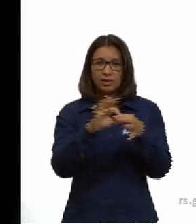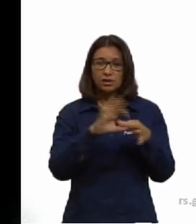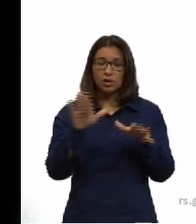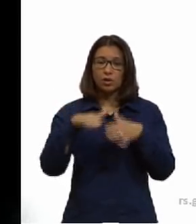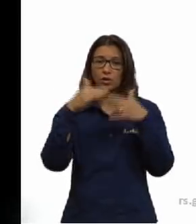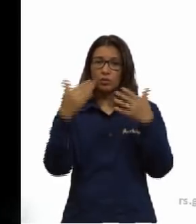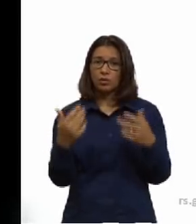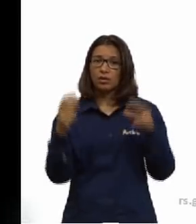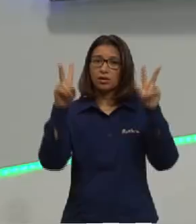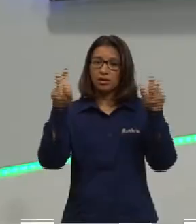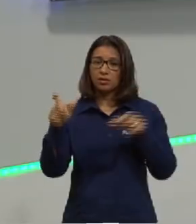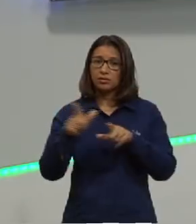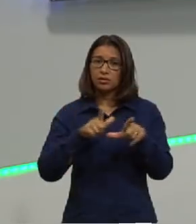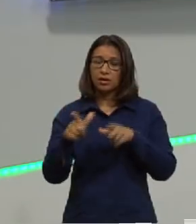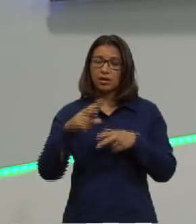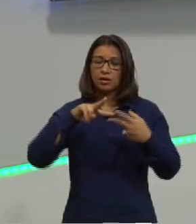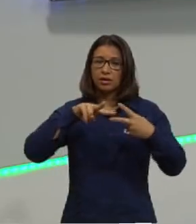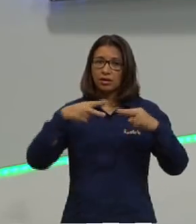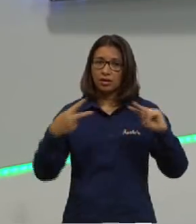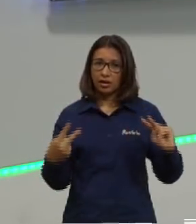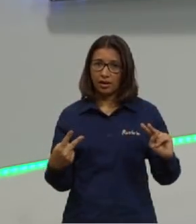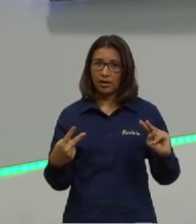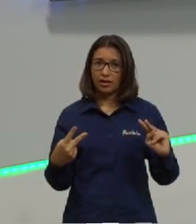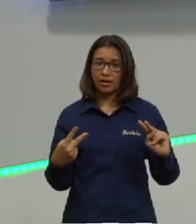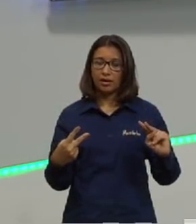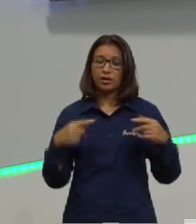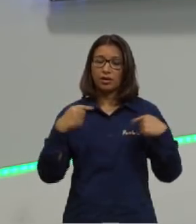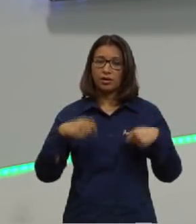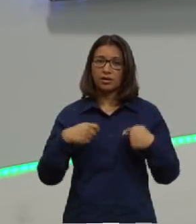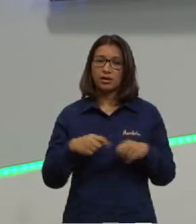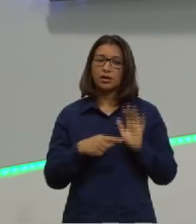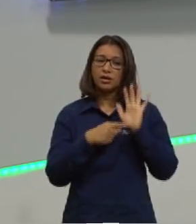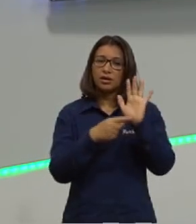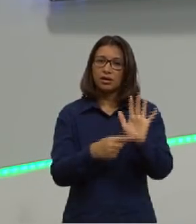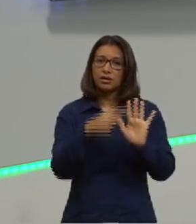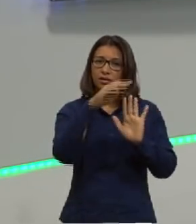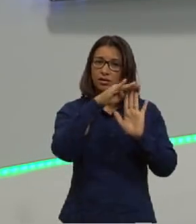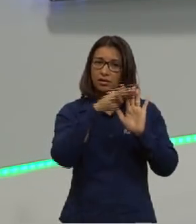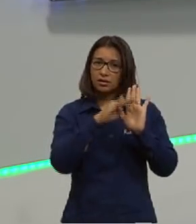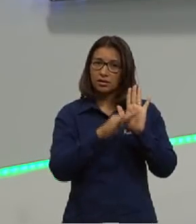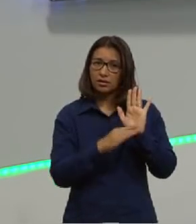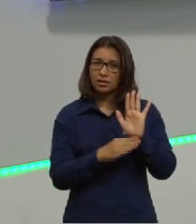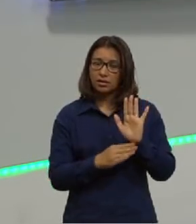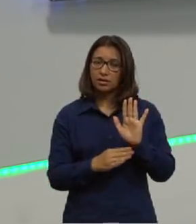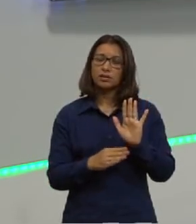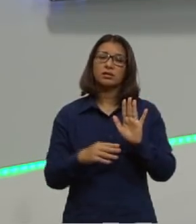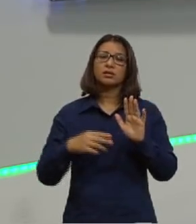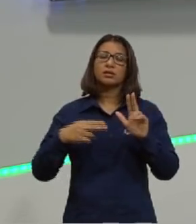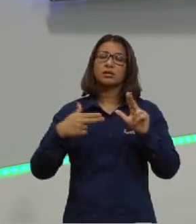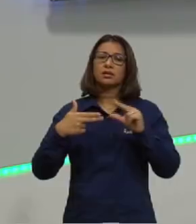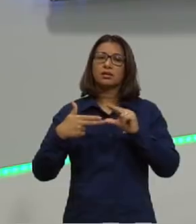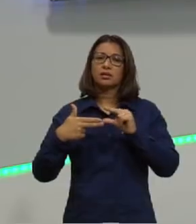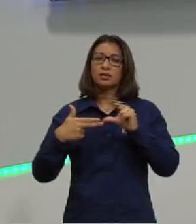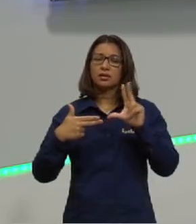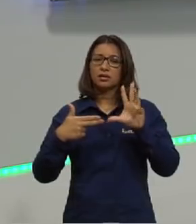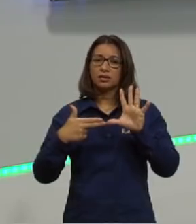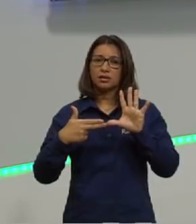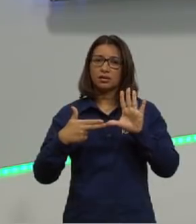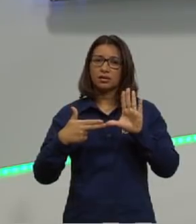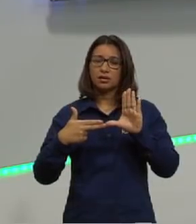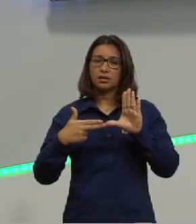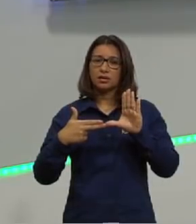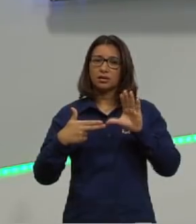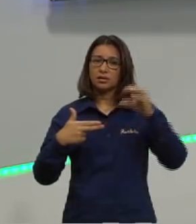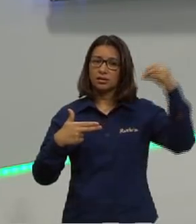falar de DNA. Então, a gente tem esses nucleotídeos formando aqui o nosso DNA. E aí,